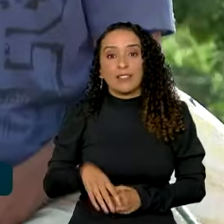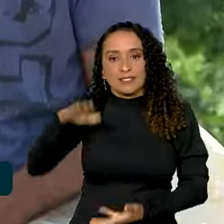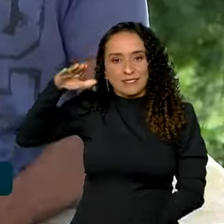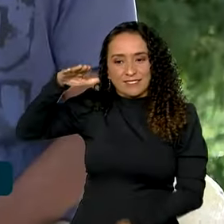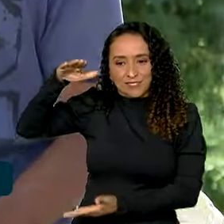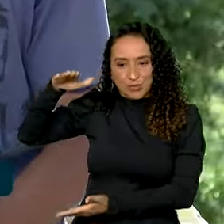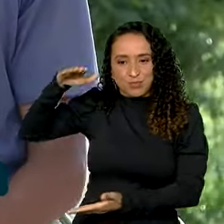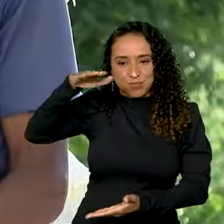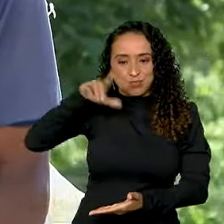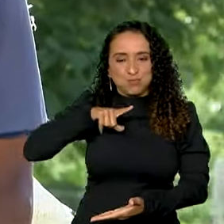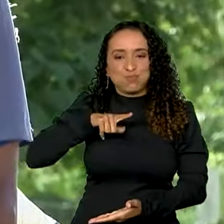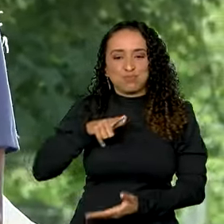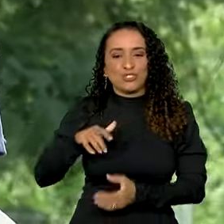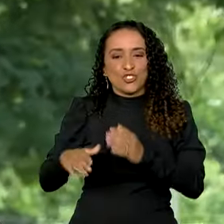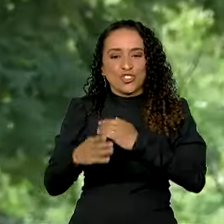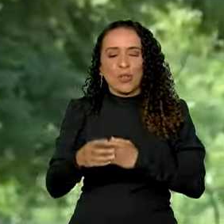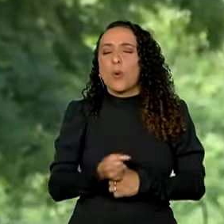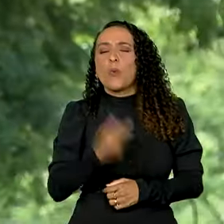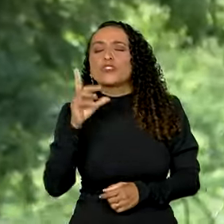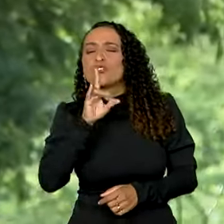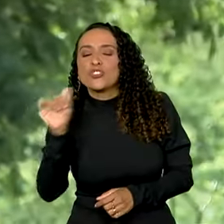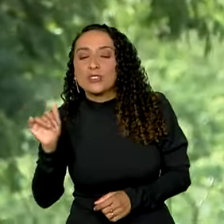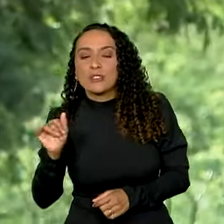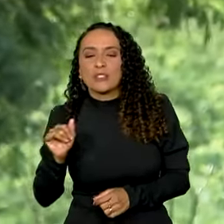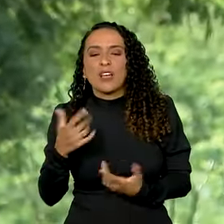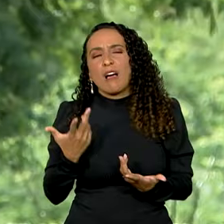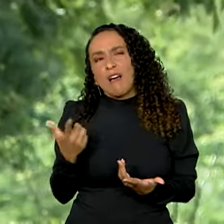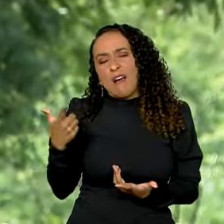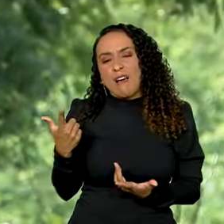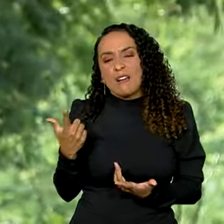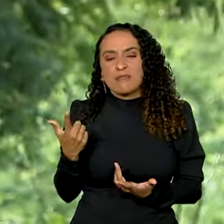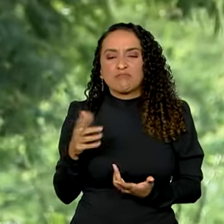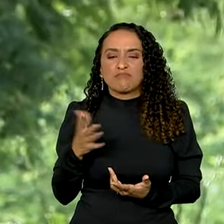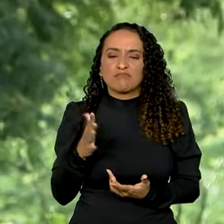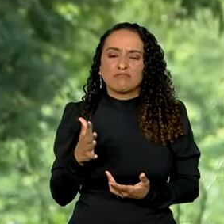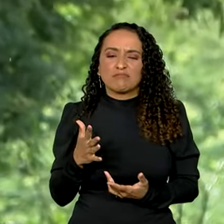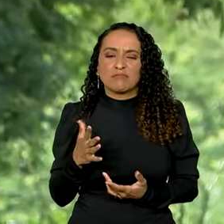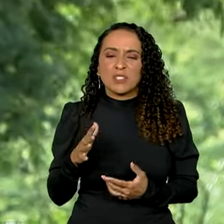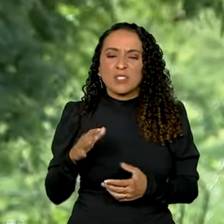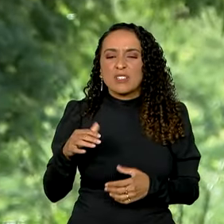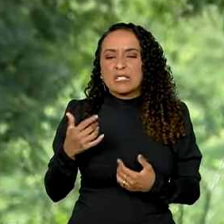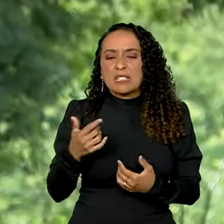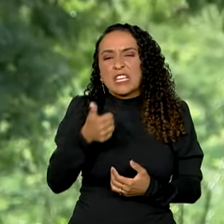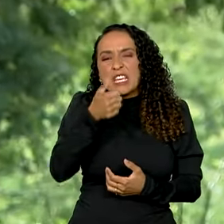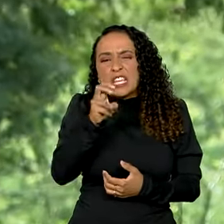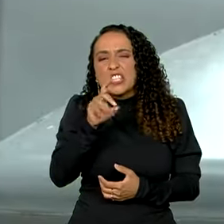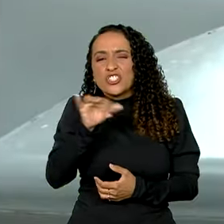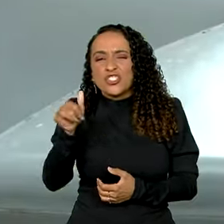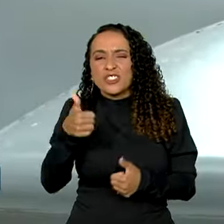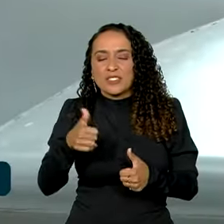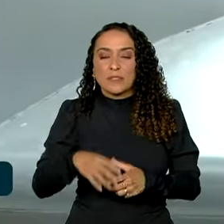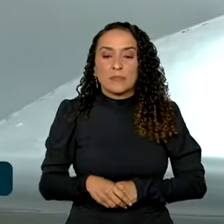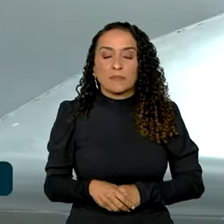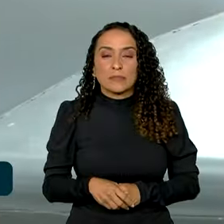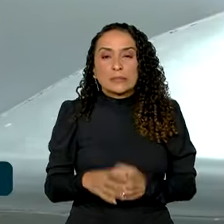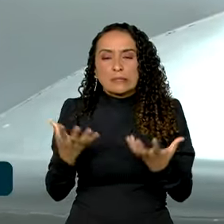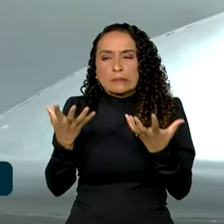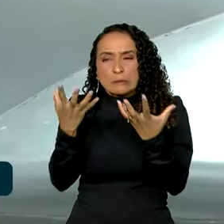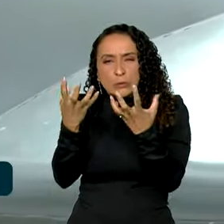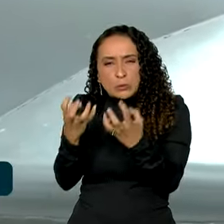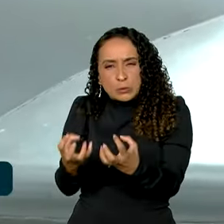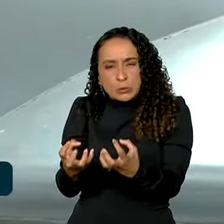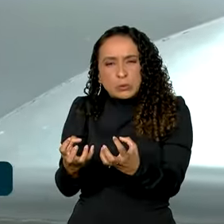aqui. Isso aí dá para quantos dias? Isso aqui, para lá, o movimento é pouco, dá para uns 15 dias. Na seca que